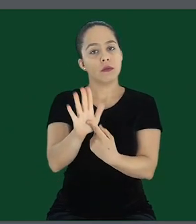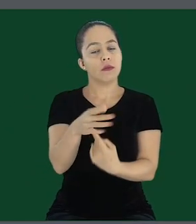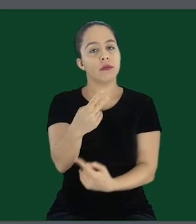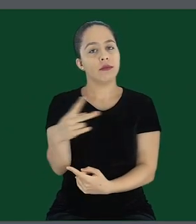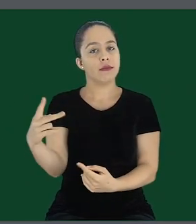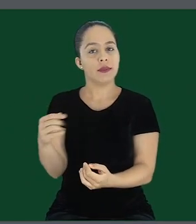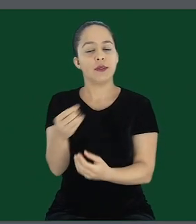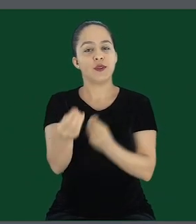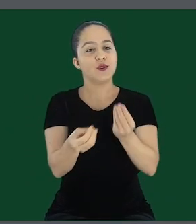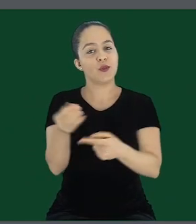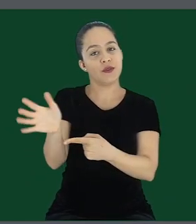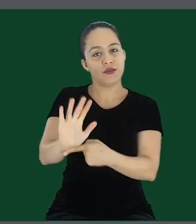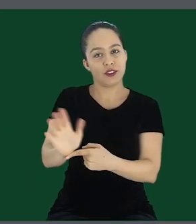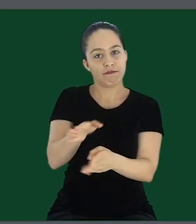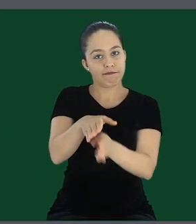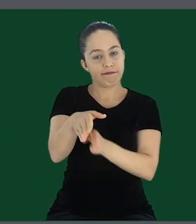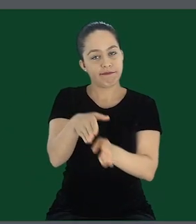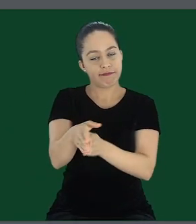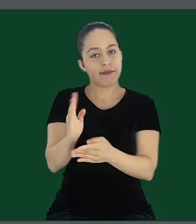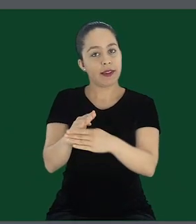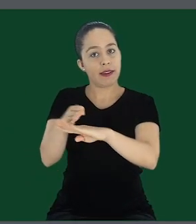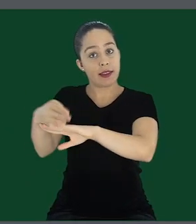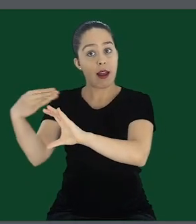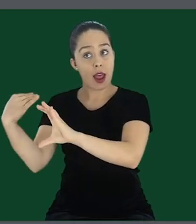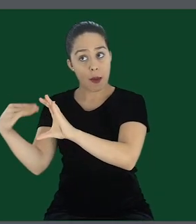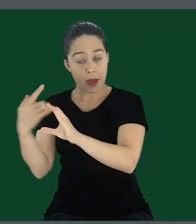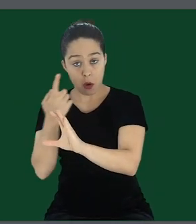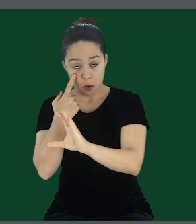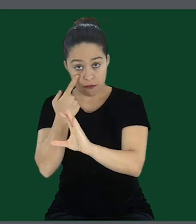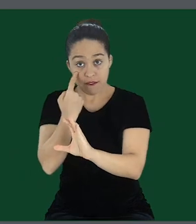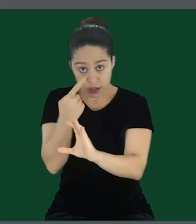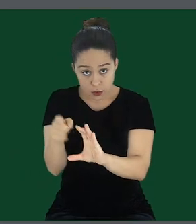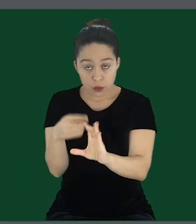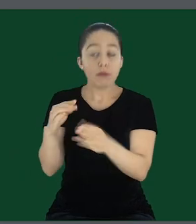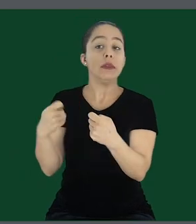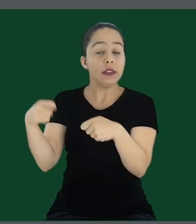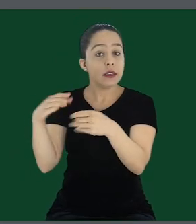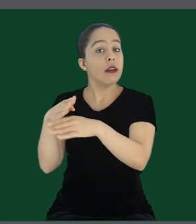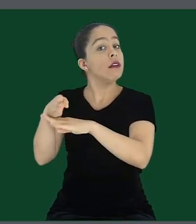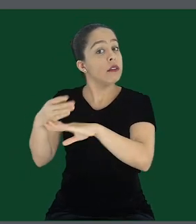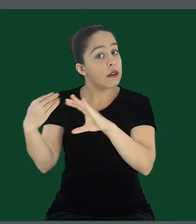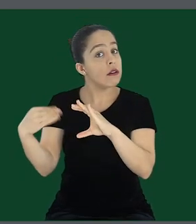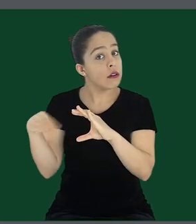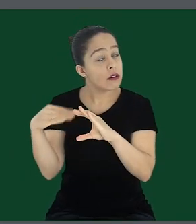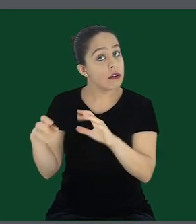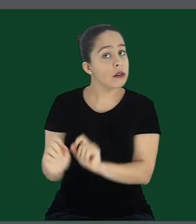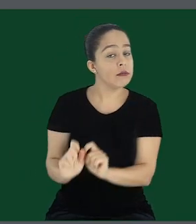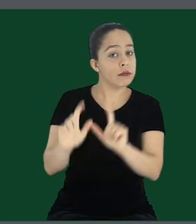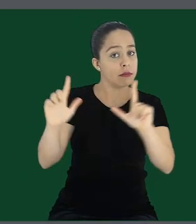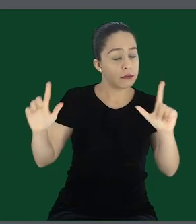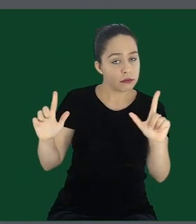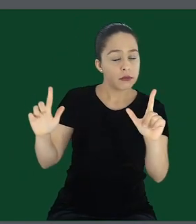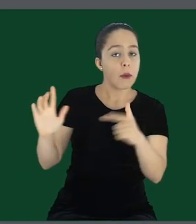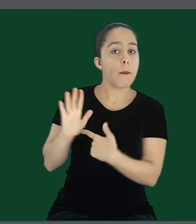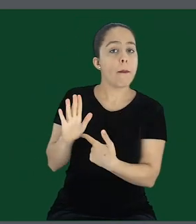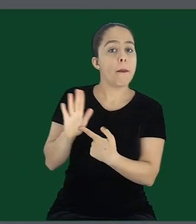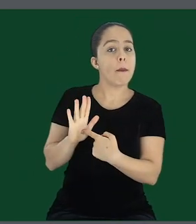É o primeiro passo aqui no tutorial, acessar o endereço do webmail, vou clicar aqui no link